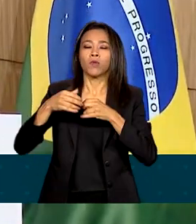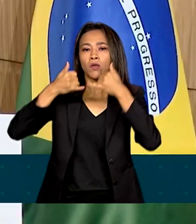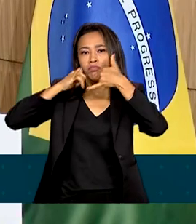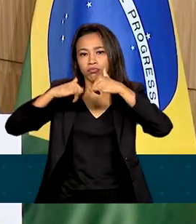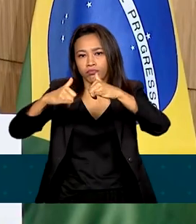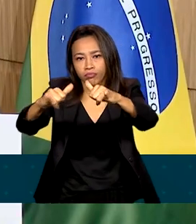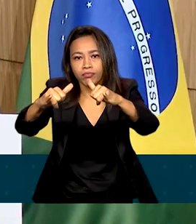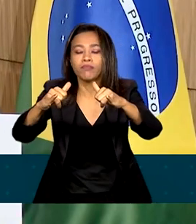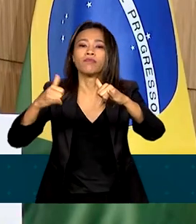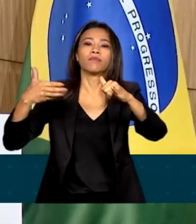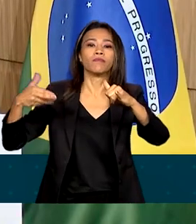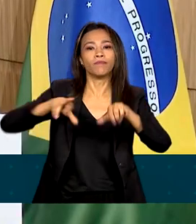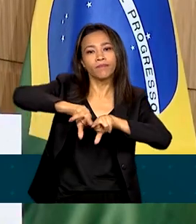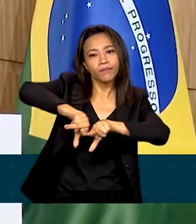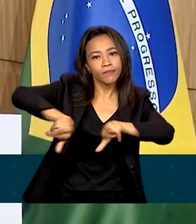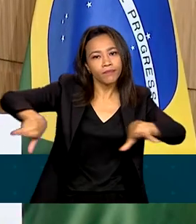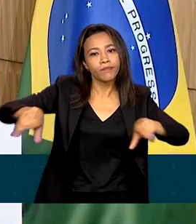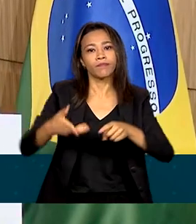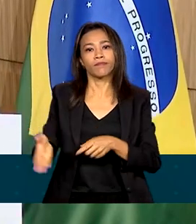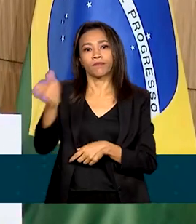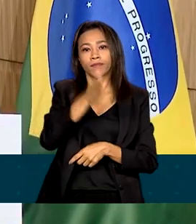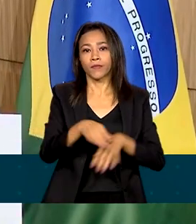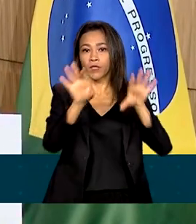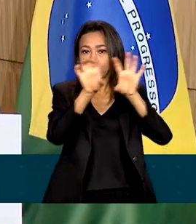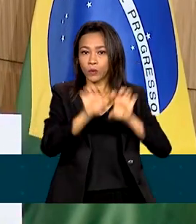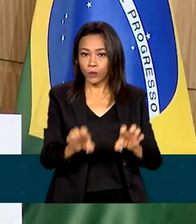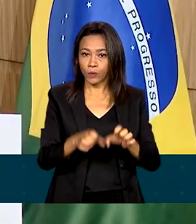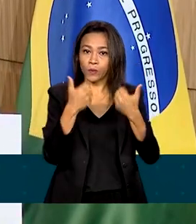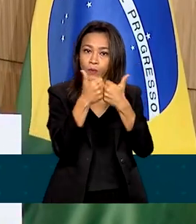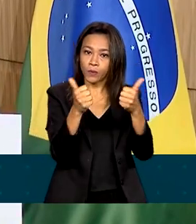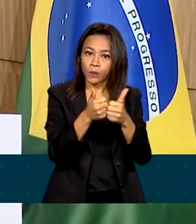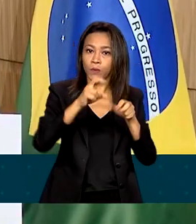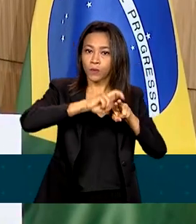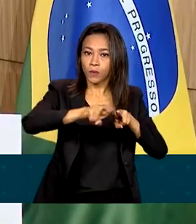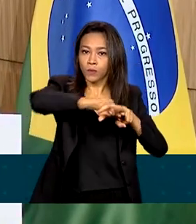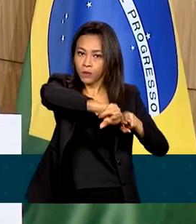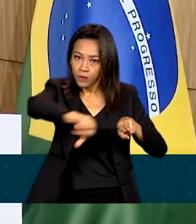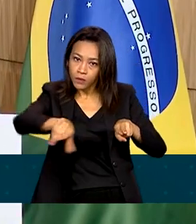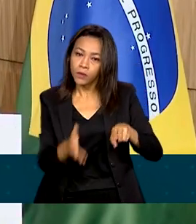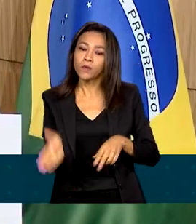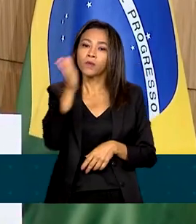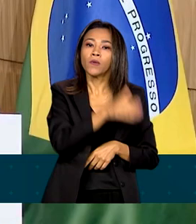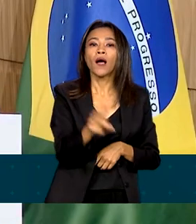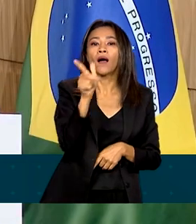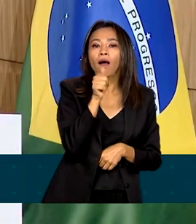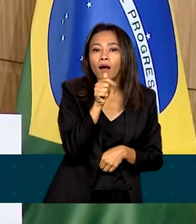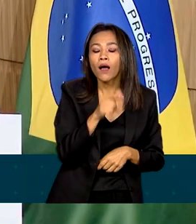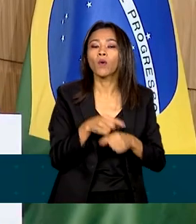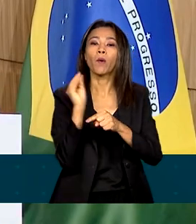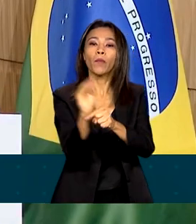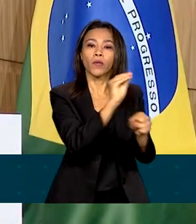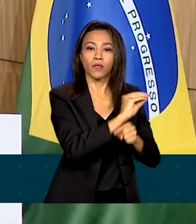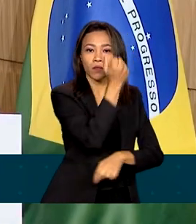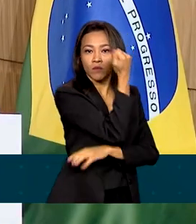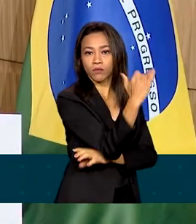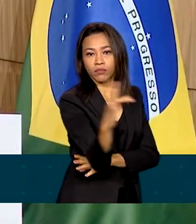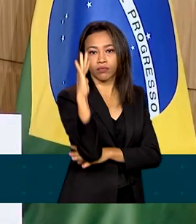eficiente, infraestrutura de transporte, água e saneamento, proteção ambiental,